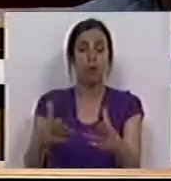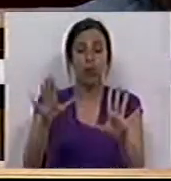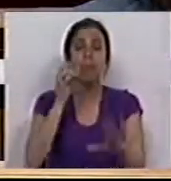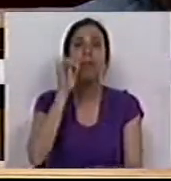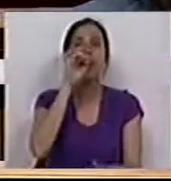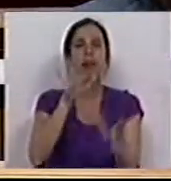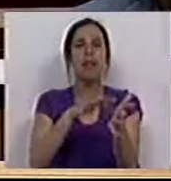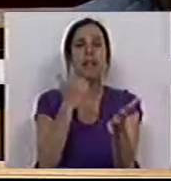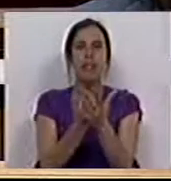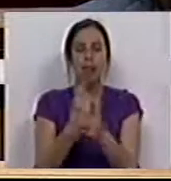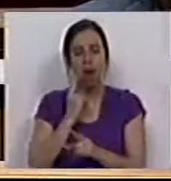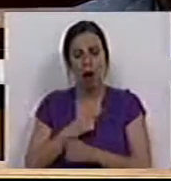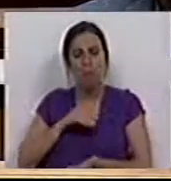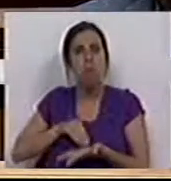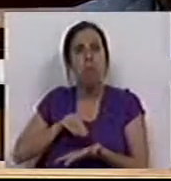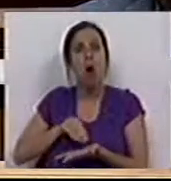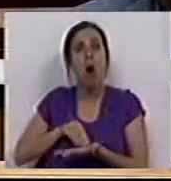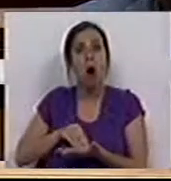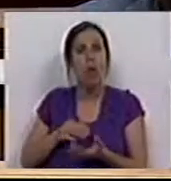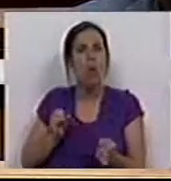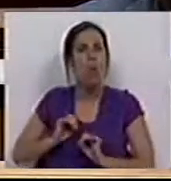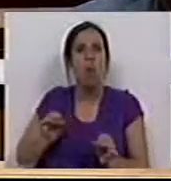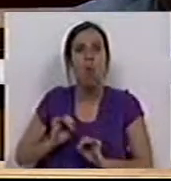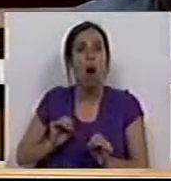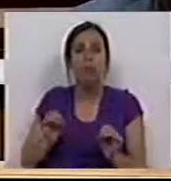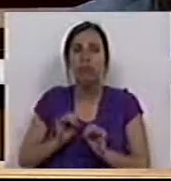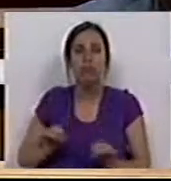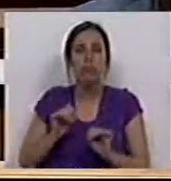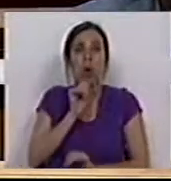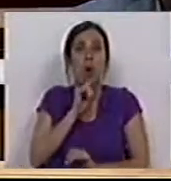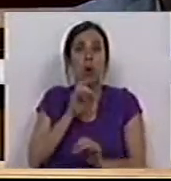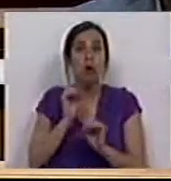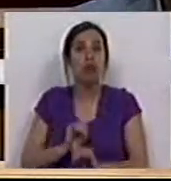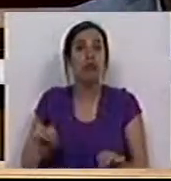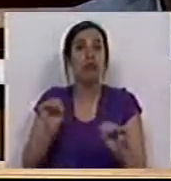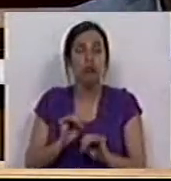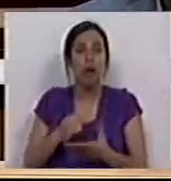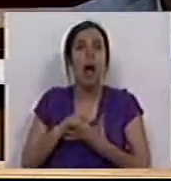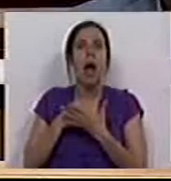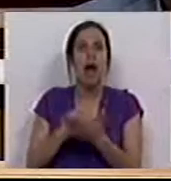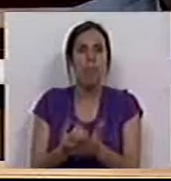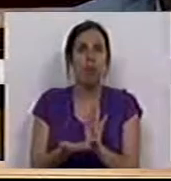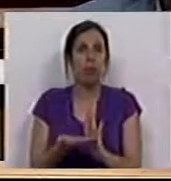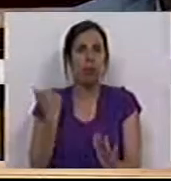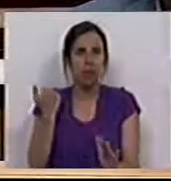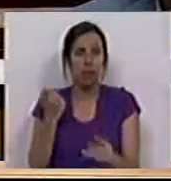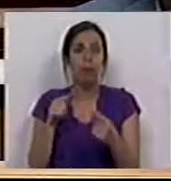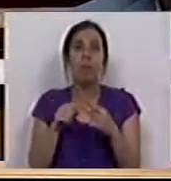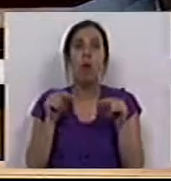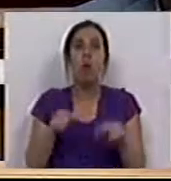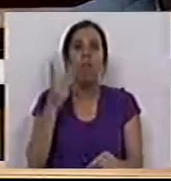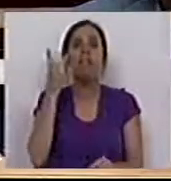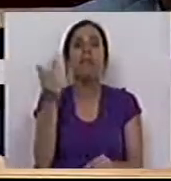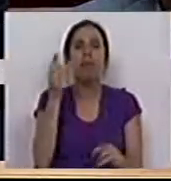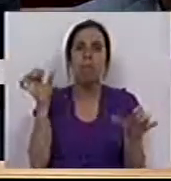que quem sempre foi pobre não teve nenhuma oportunidade e os apoios foram retirados e hoje